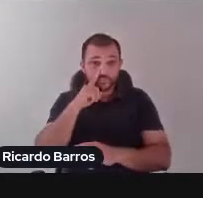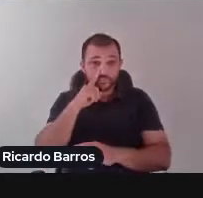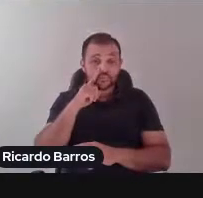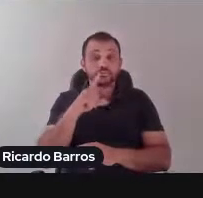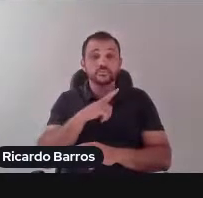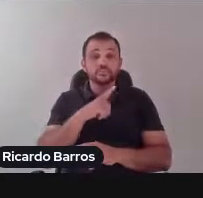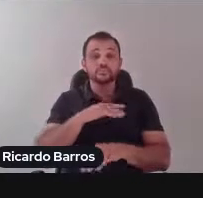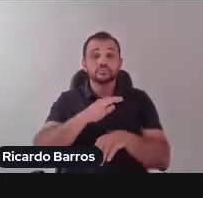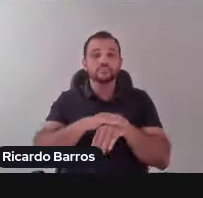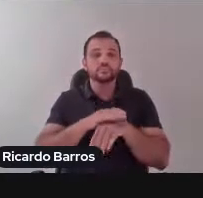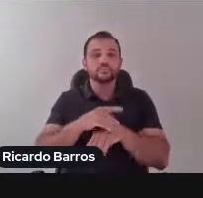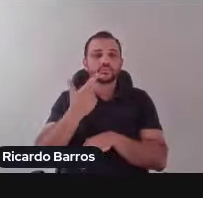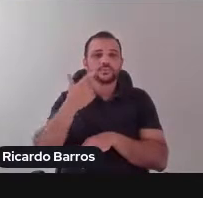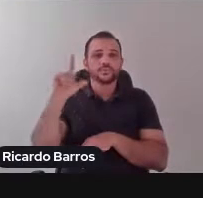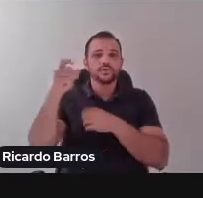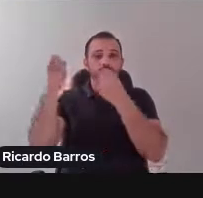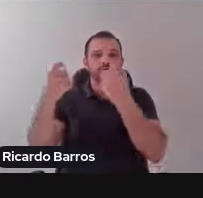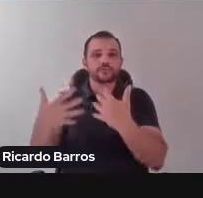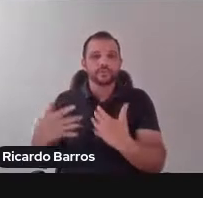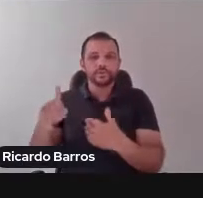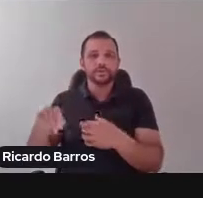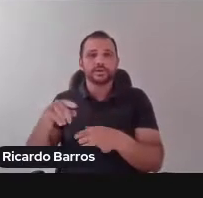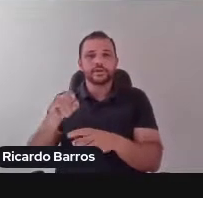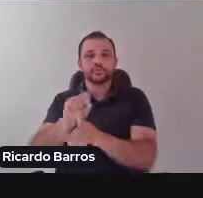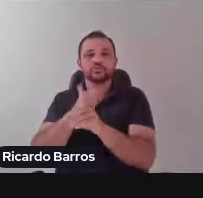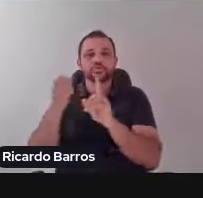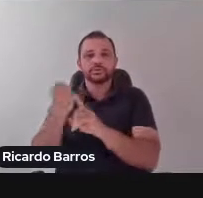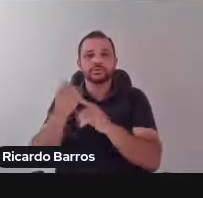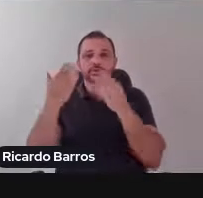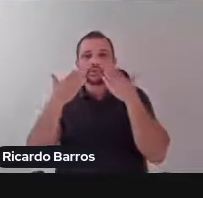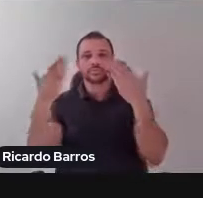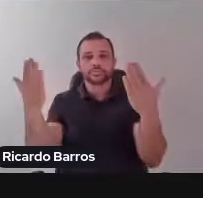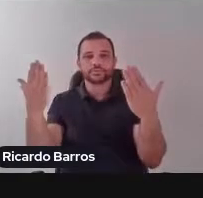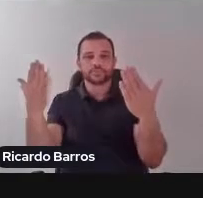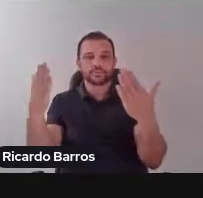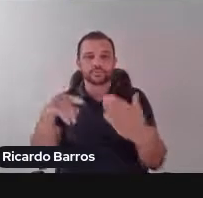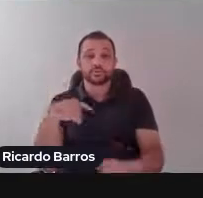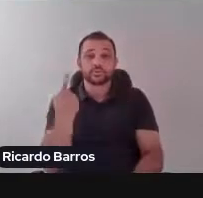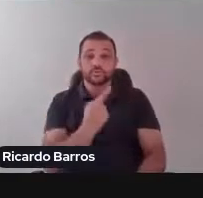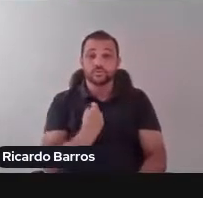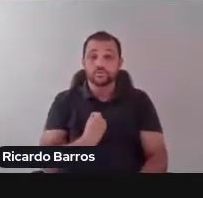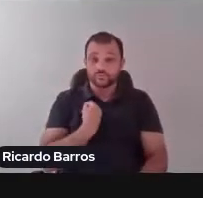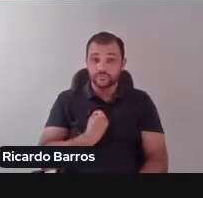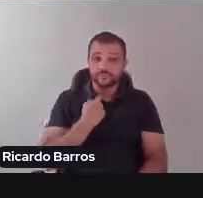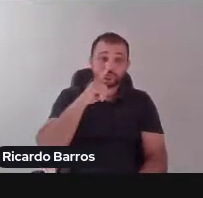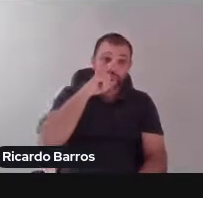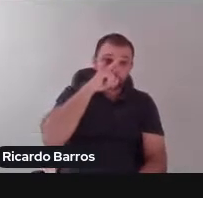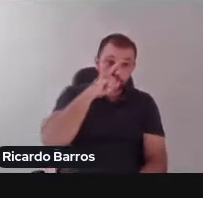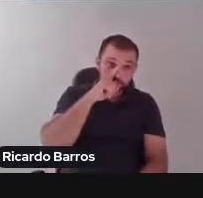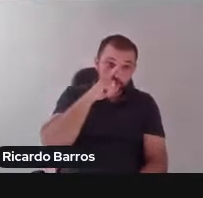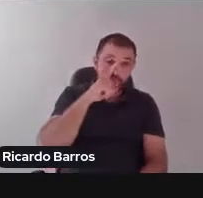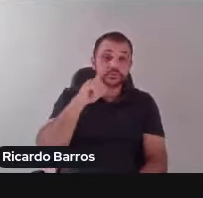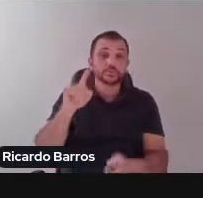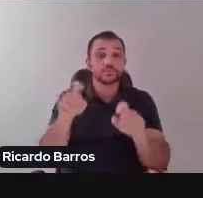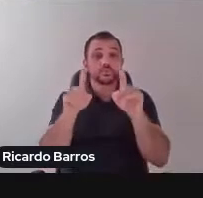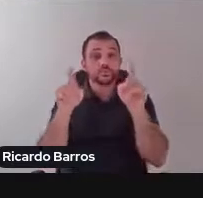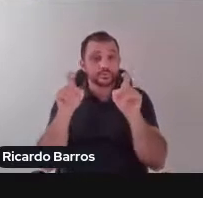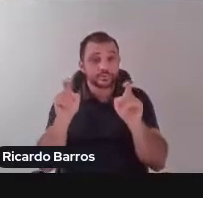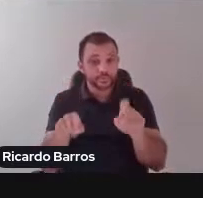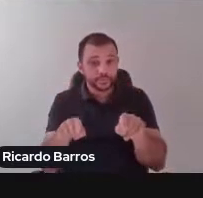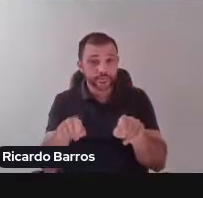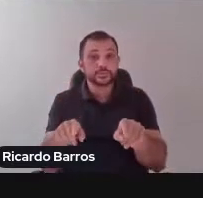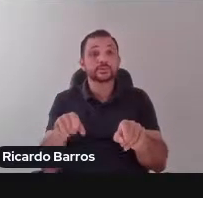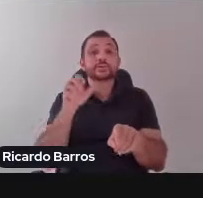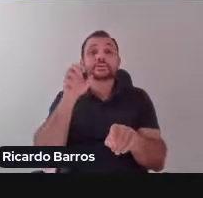Boch chamou de sociedade do espetáculo. Então, nós estamos vivenciando riscos, incertezas, que, quando são mal